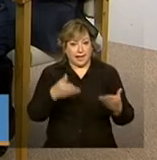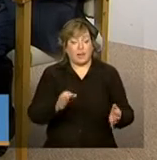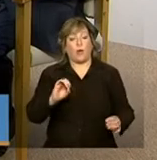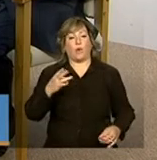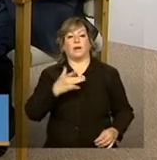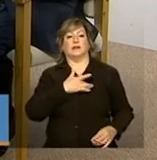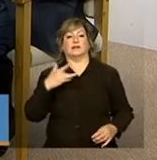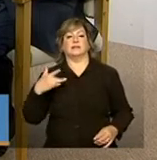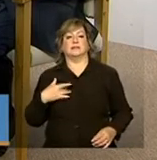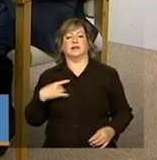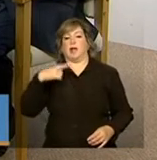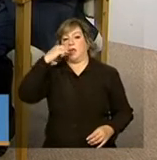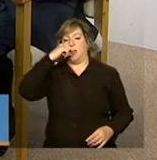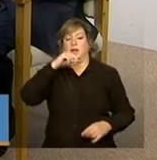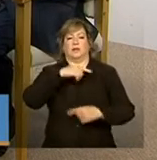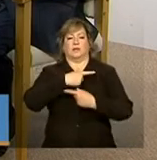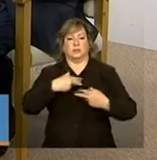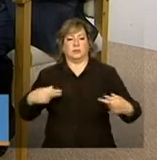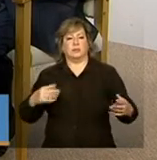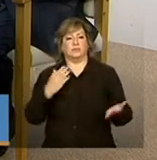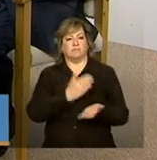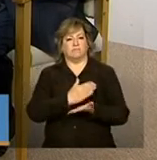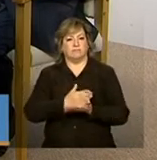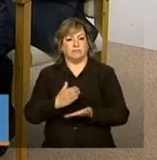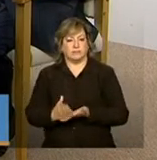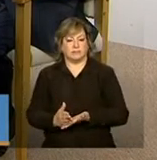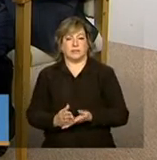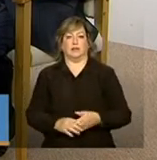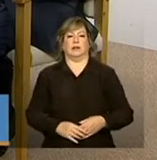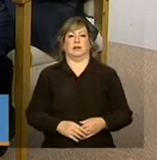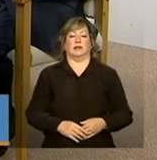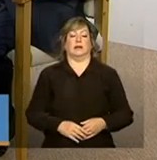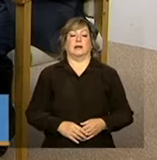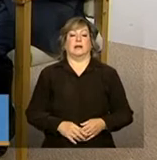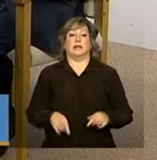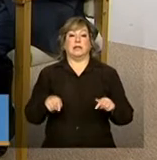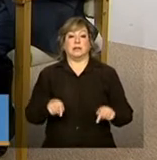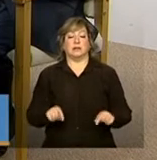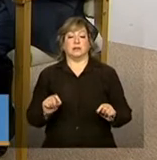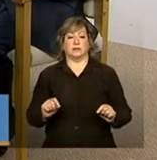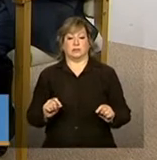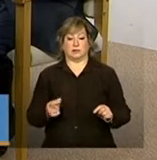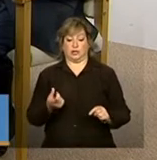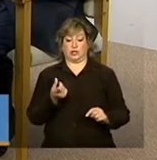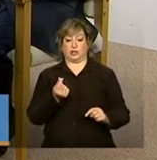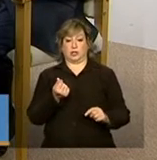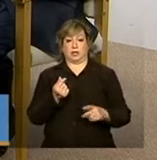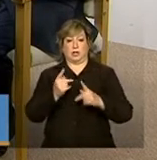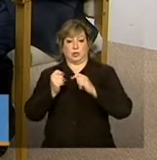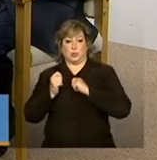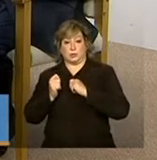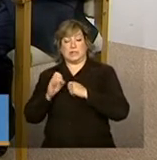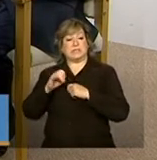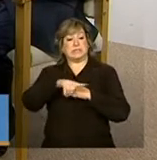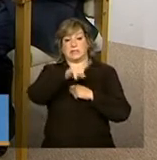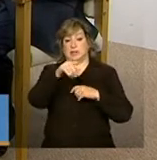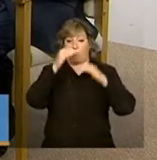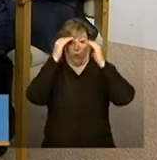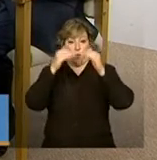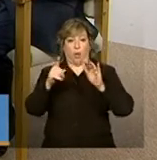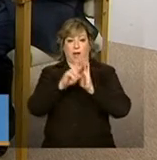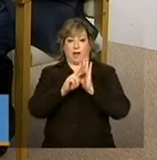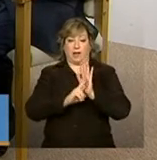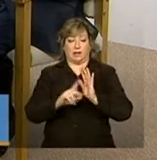forma de deixar ou não os recursos serem repassados outros parâmetros que dizem respeito